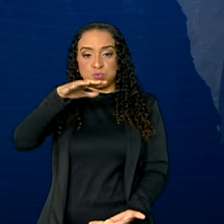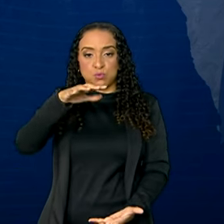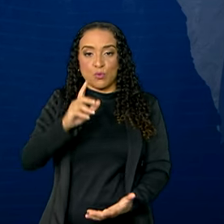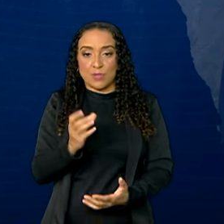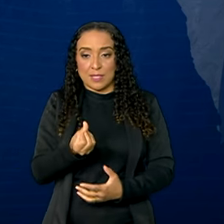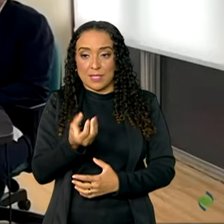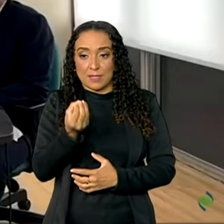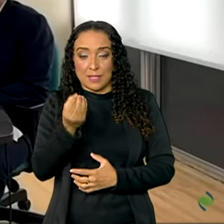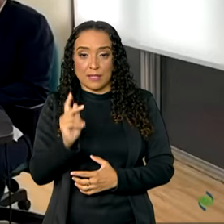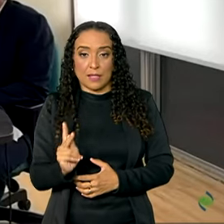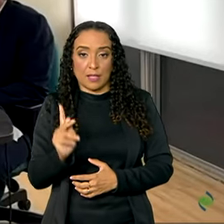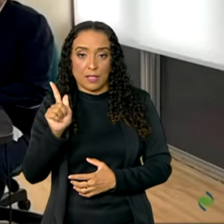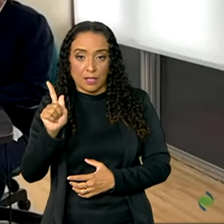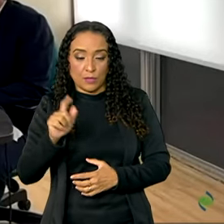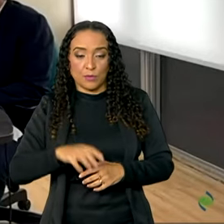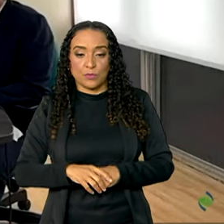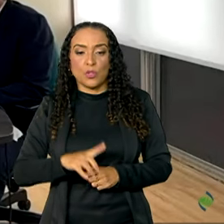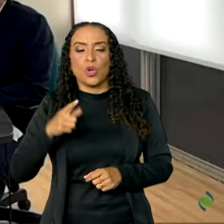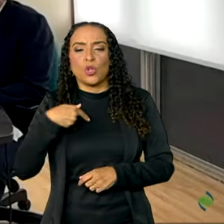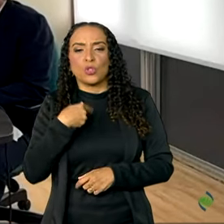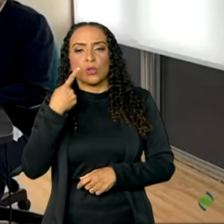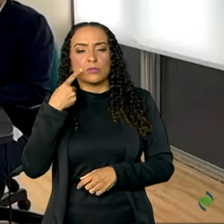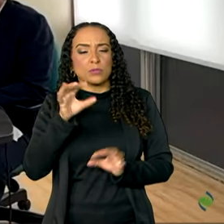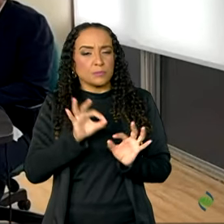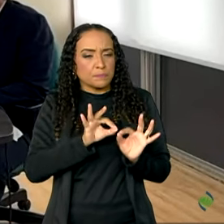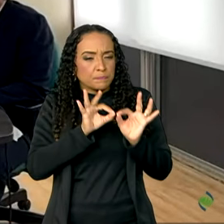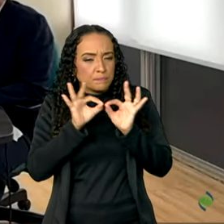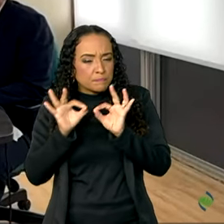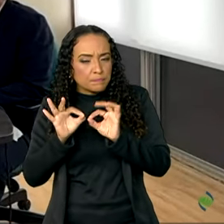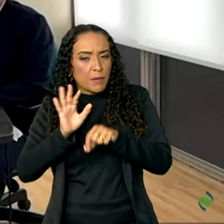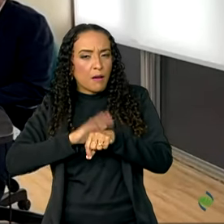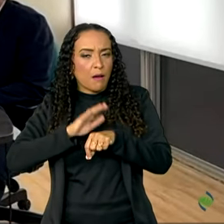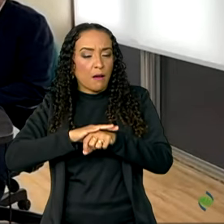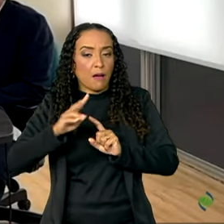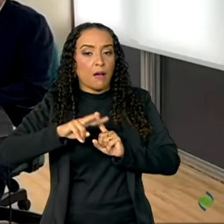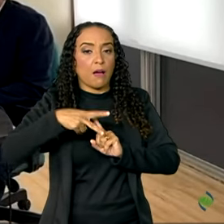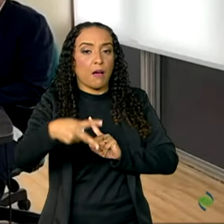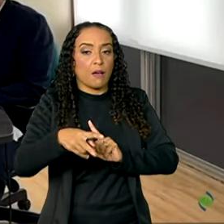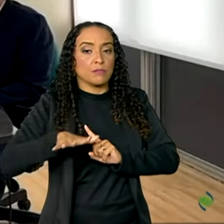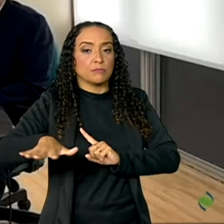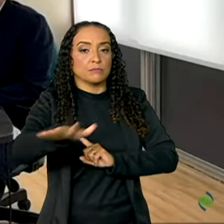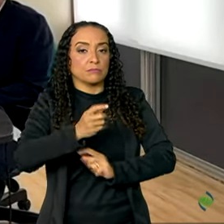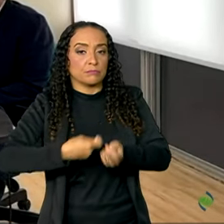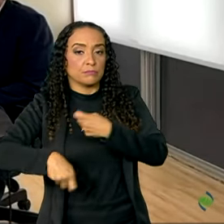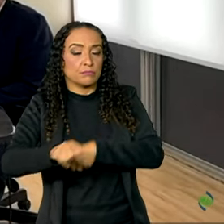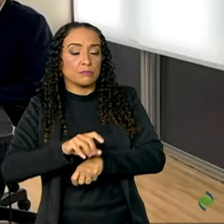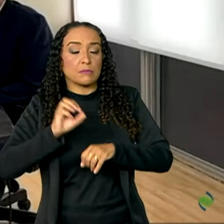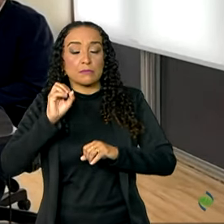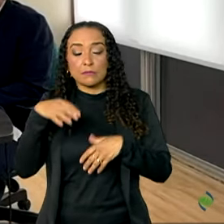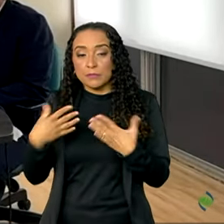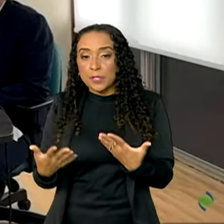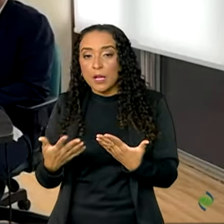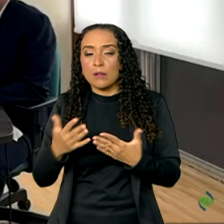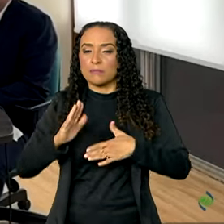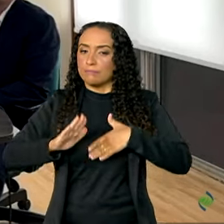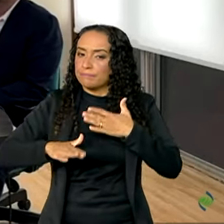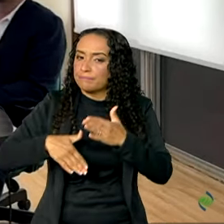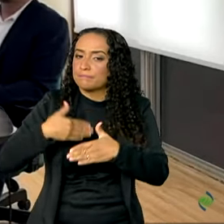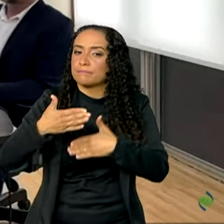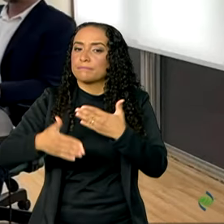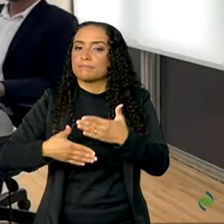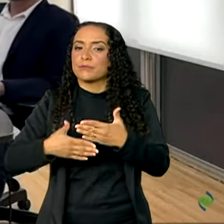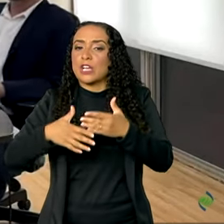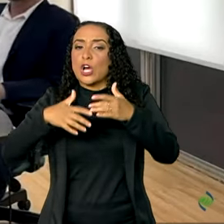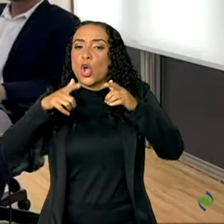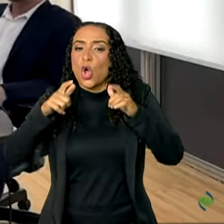60 quilos. A gente vai observar a reação do mercado e na medida em que chegar no